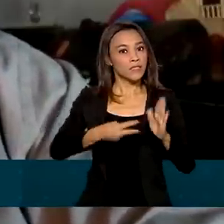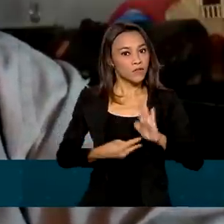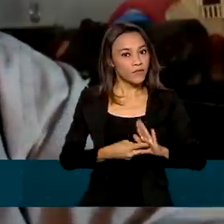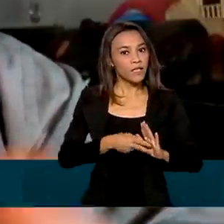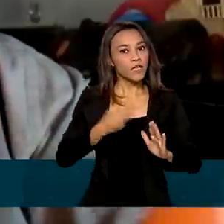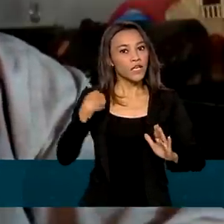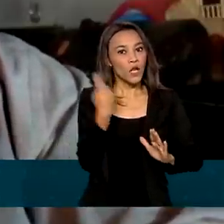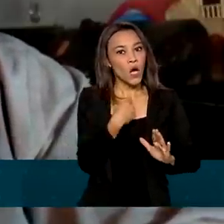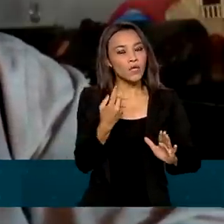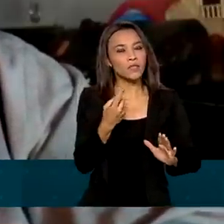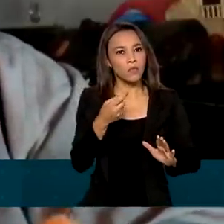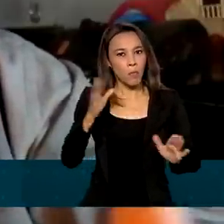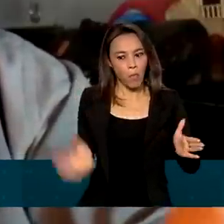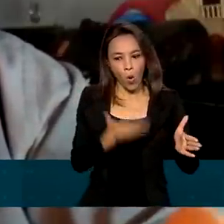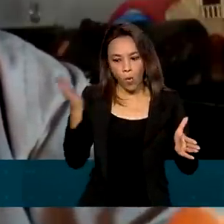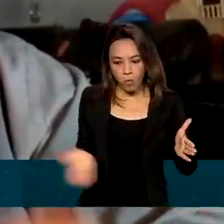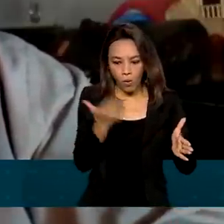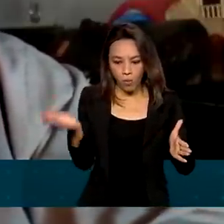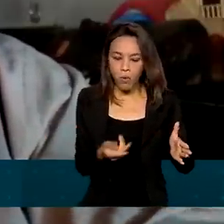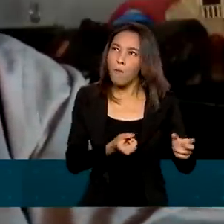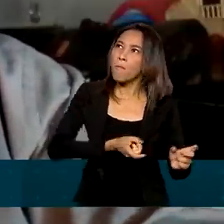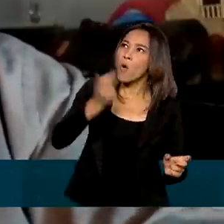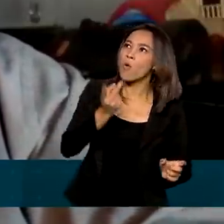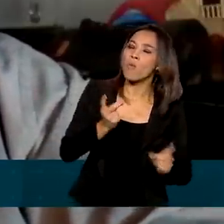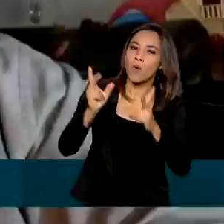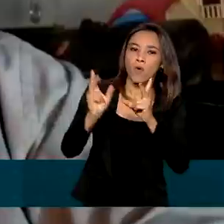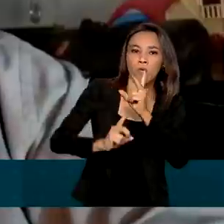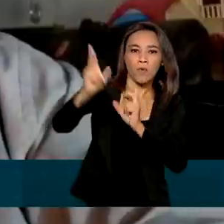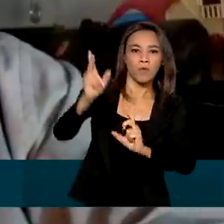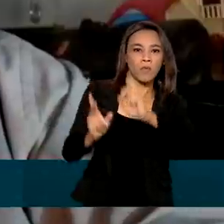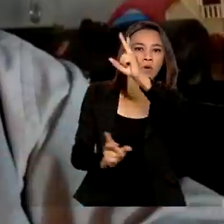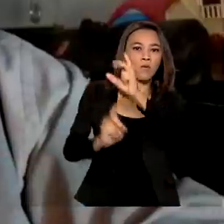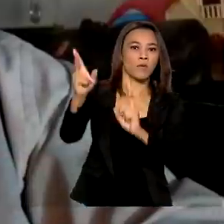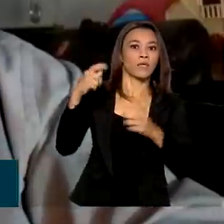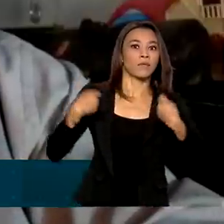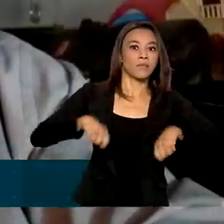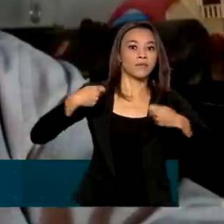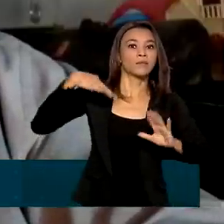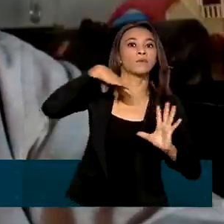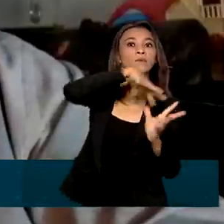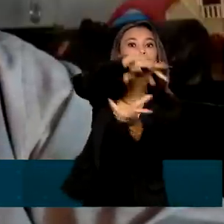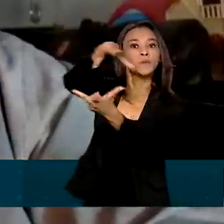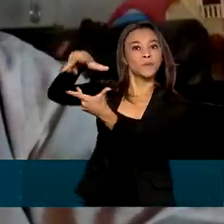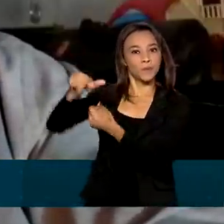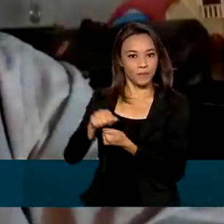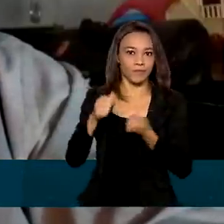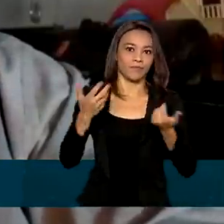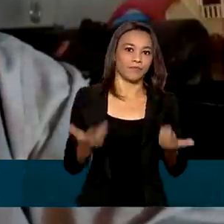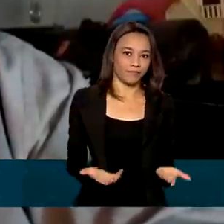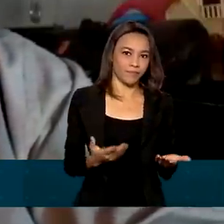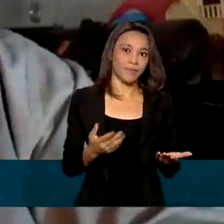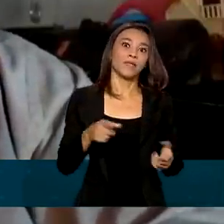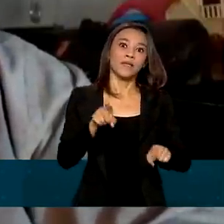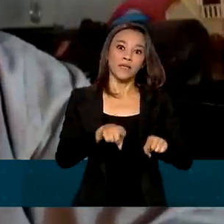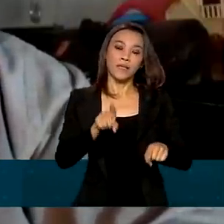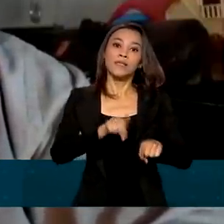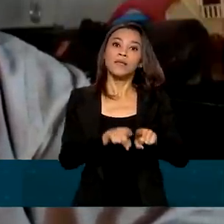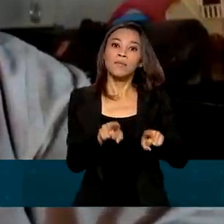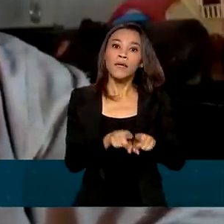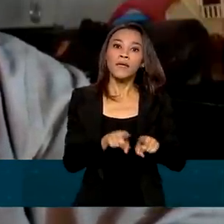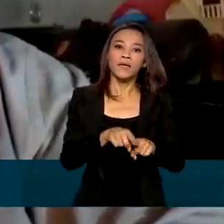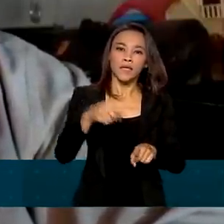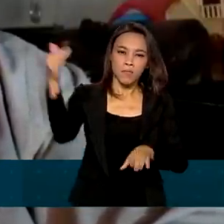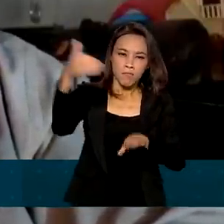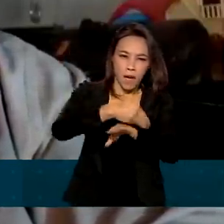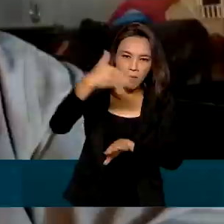no país para atender a demanda que está crescendo no resto do mundo pelos nossos produtos. importações significa que